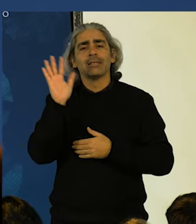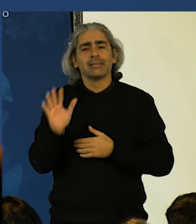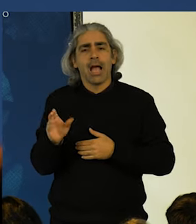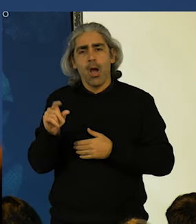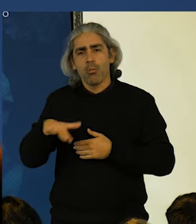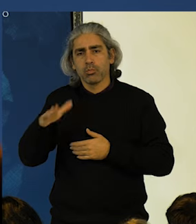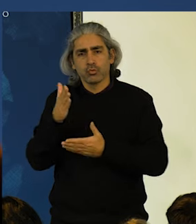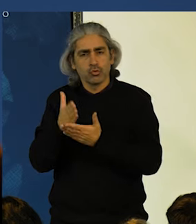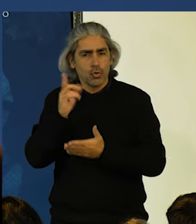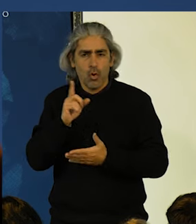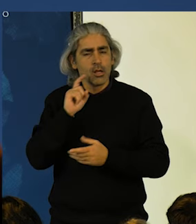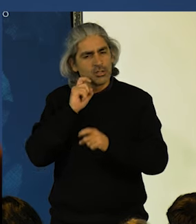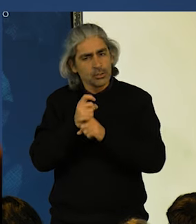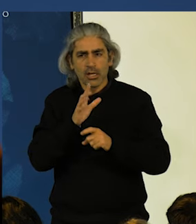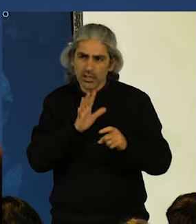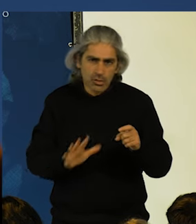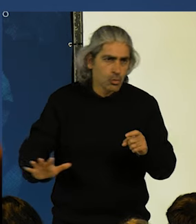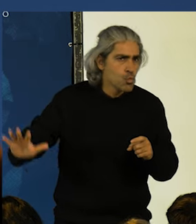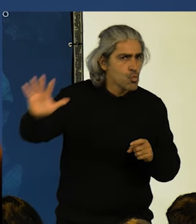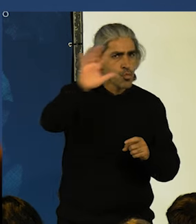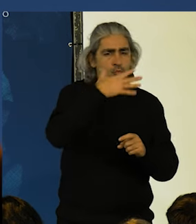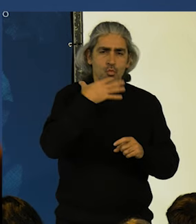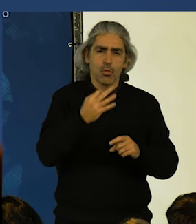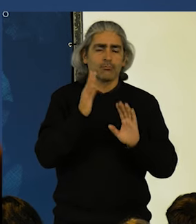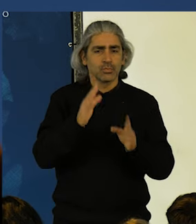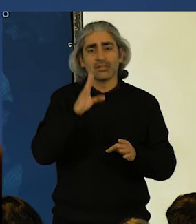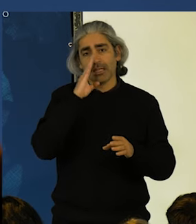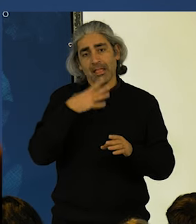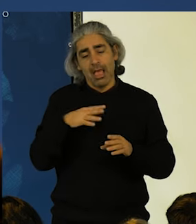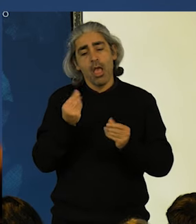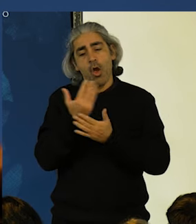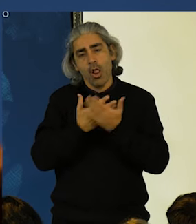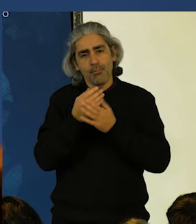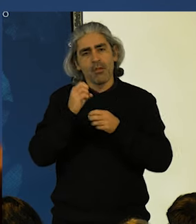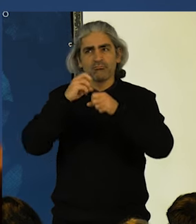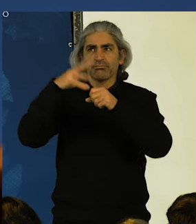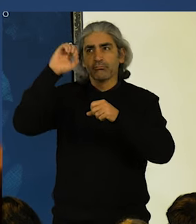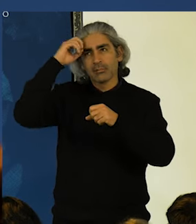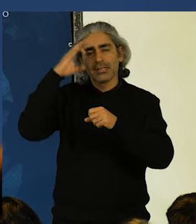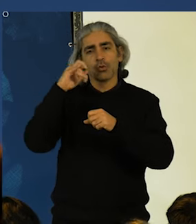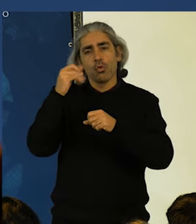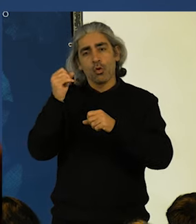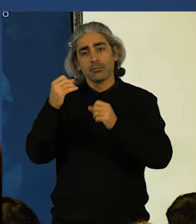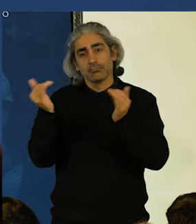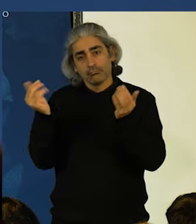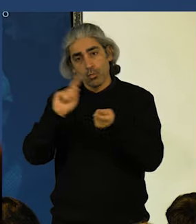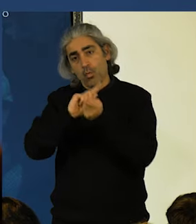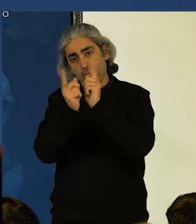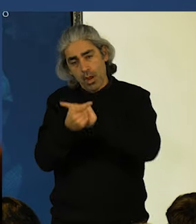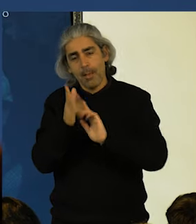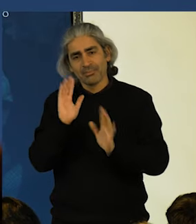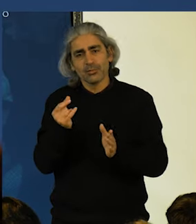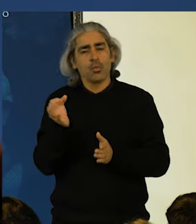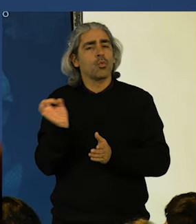que chegue a toda a região. Se queremos realmente descarbonizar a economia, temos de avançar rumo à gratuitidade dos transportes.